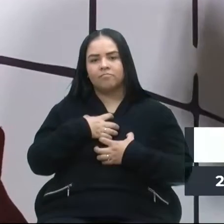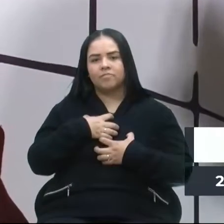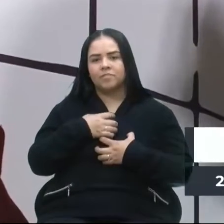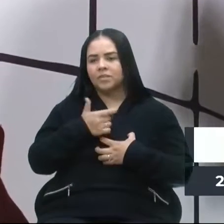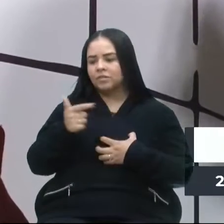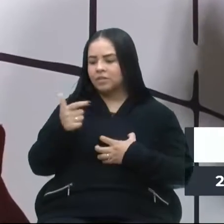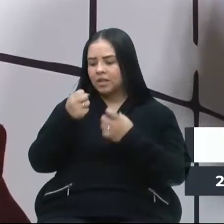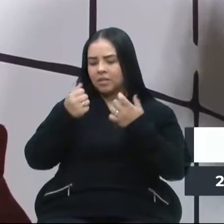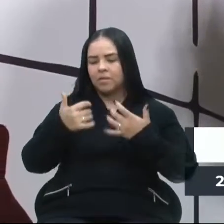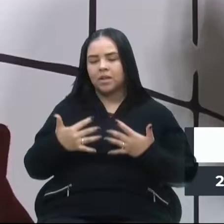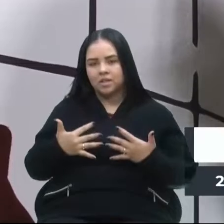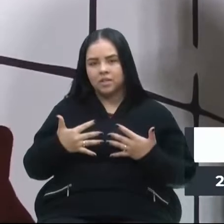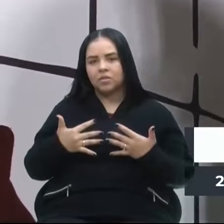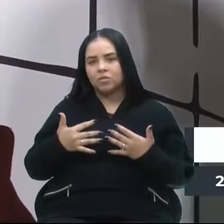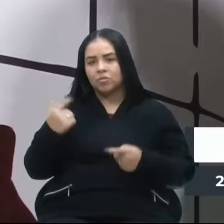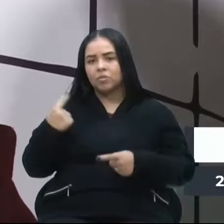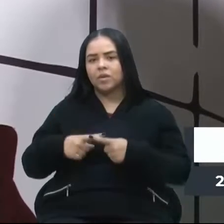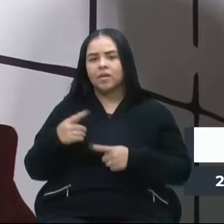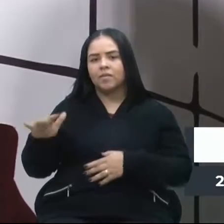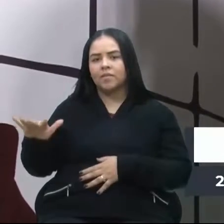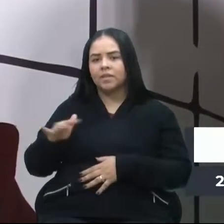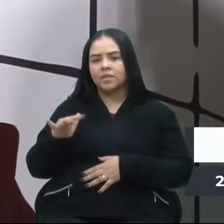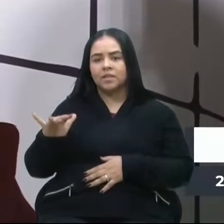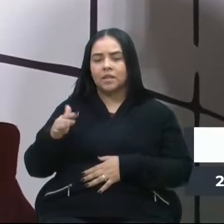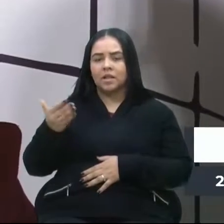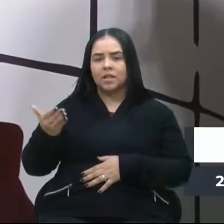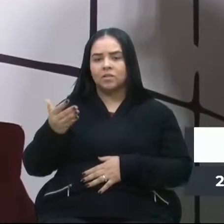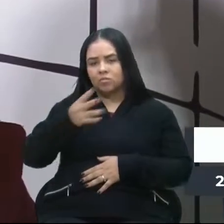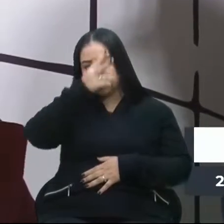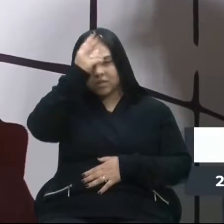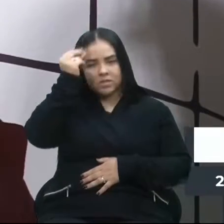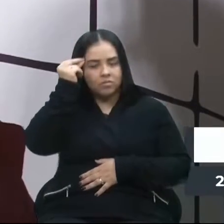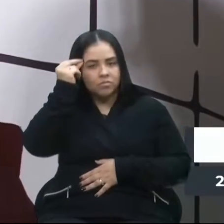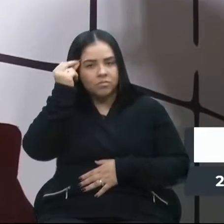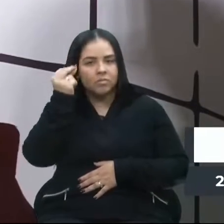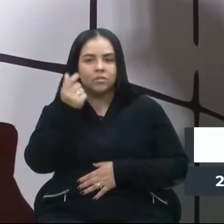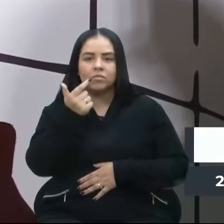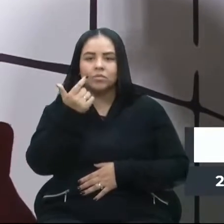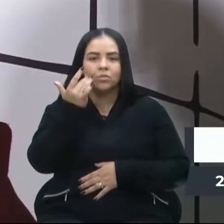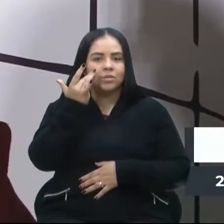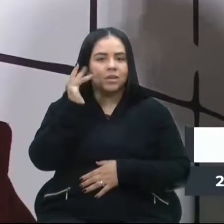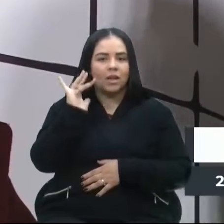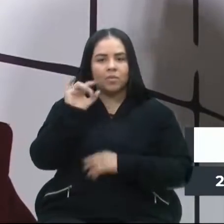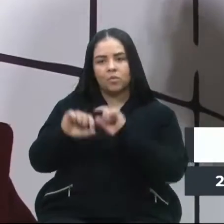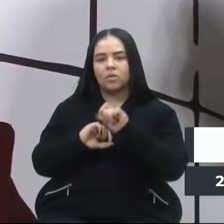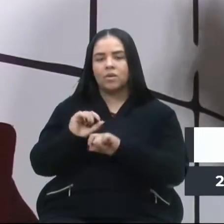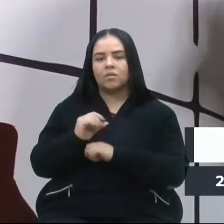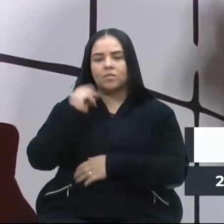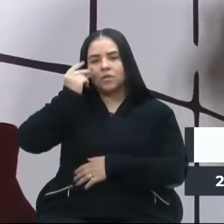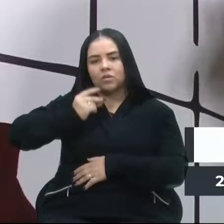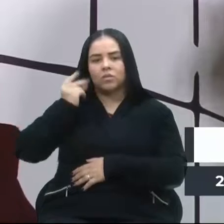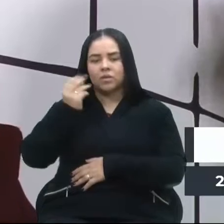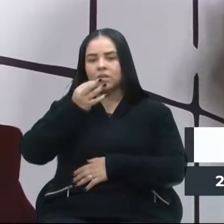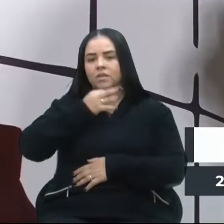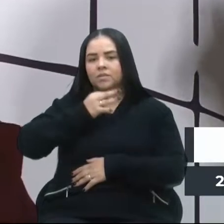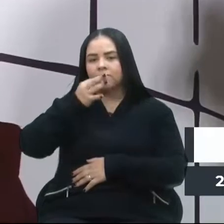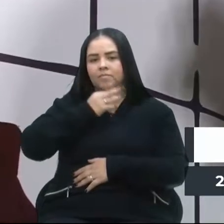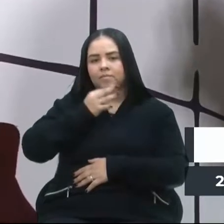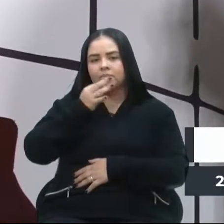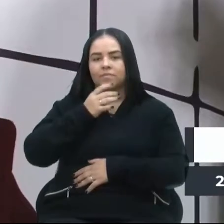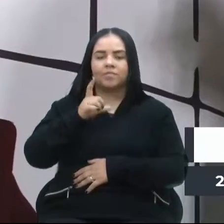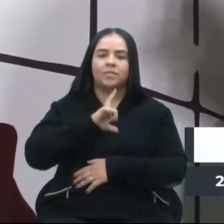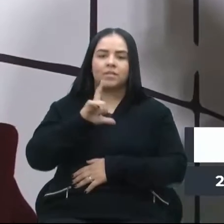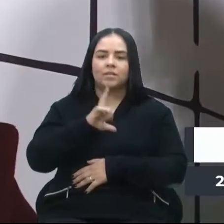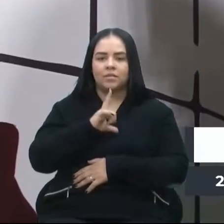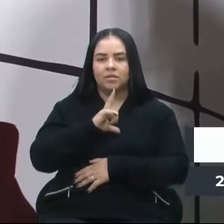explicações, né, porque muitas vezes até os próprios municípios não fazem nem dimensão que um vereador de Caxias do Sul intermediou